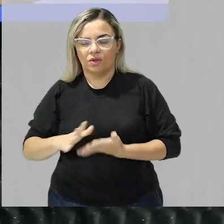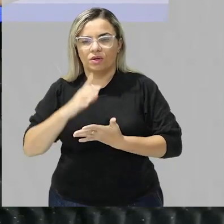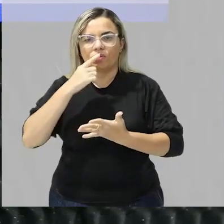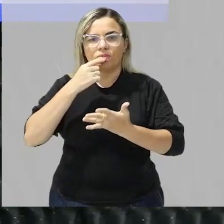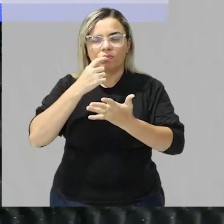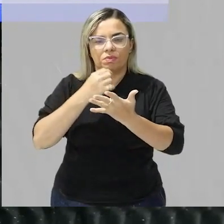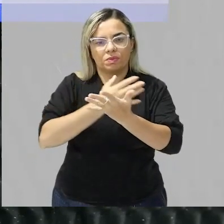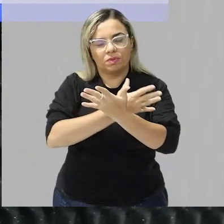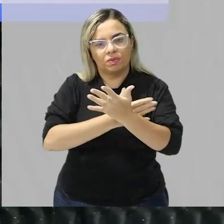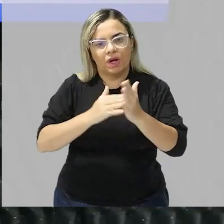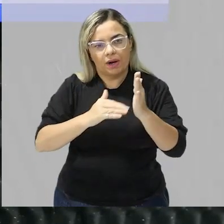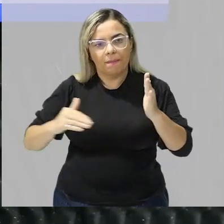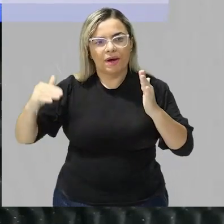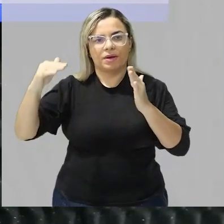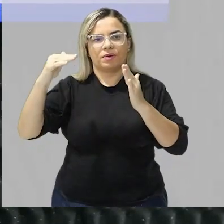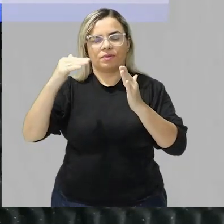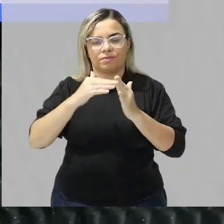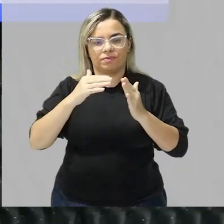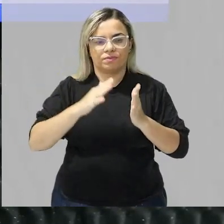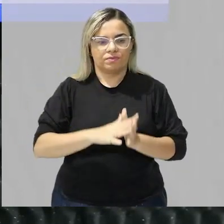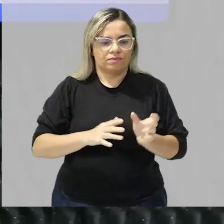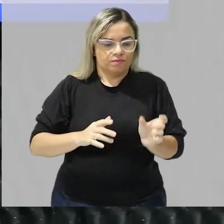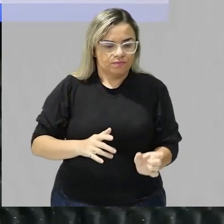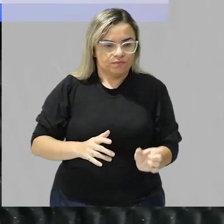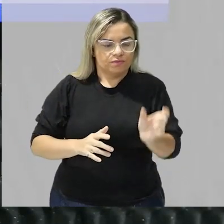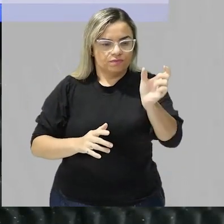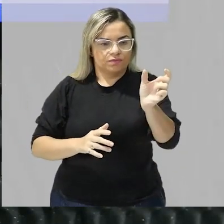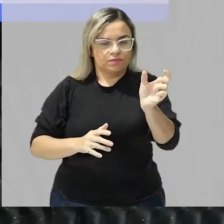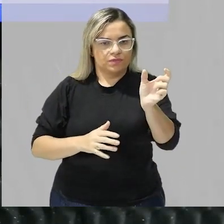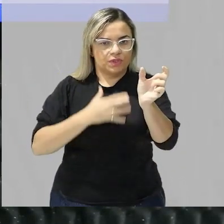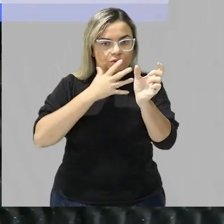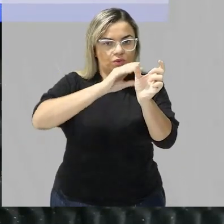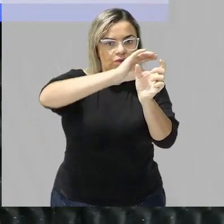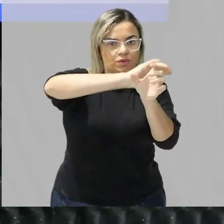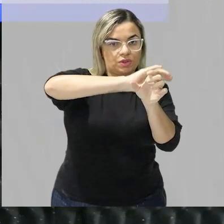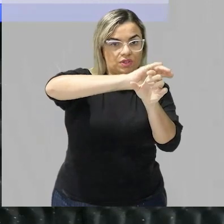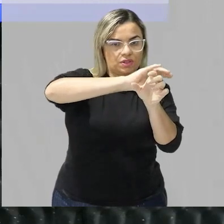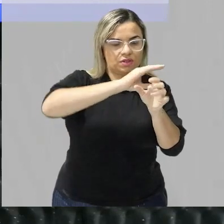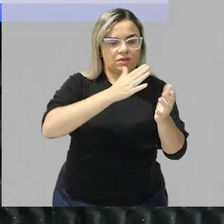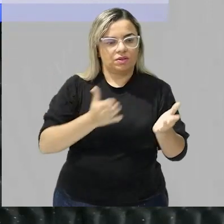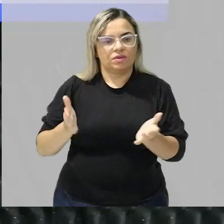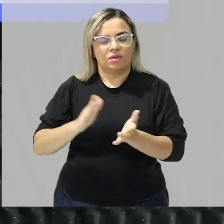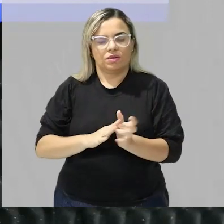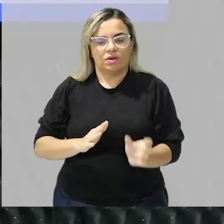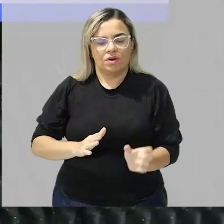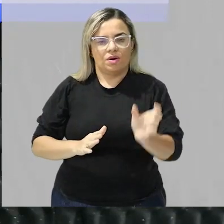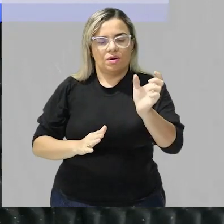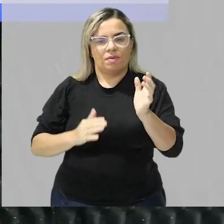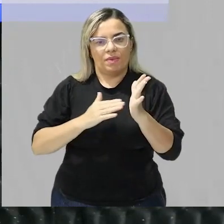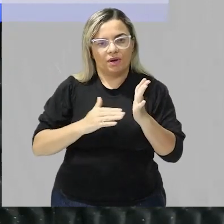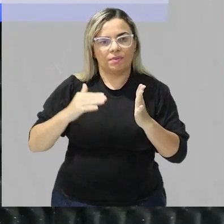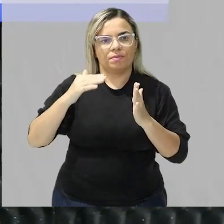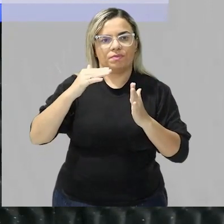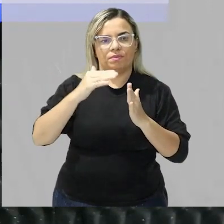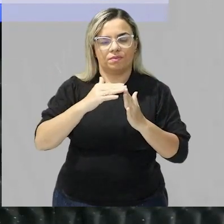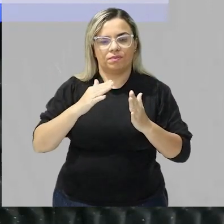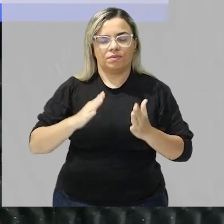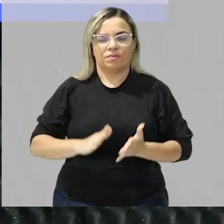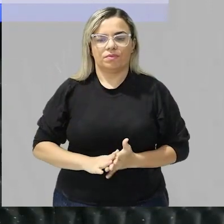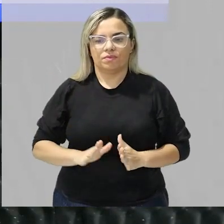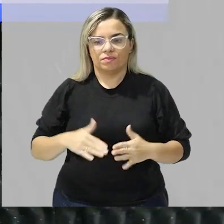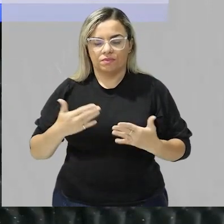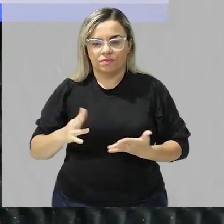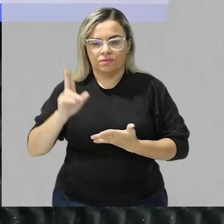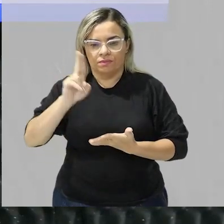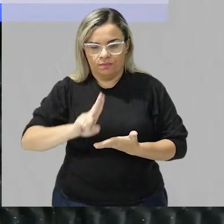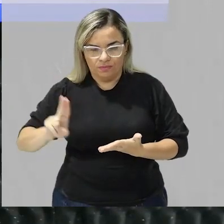era maior veja concentração no sangue aqui dos triglicerídeos no sangue é maior com a